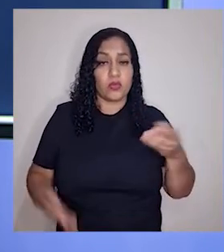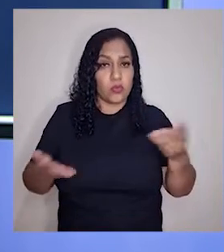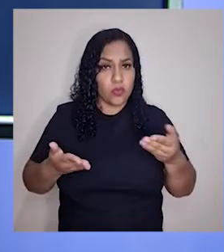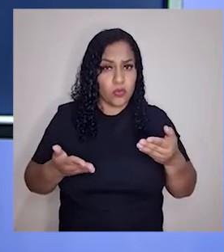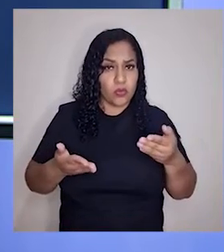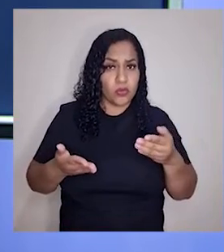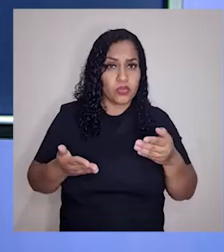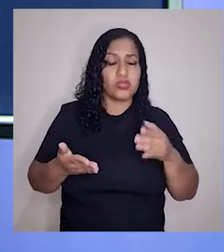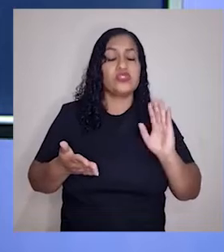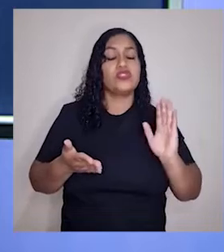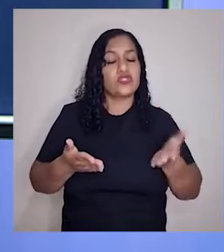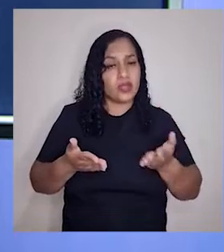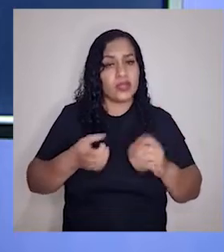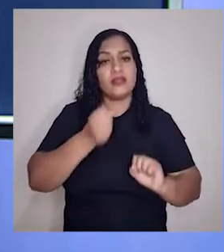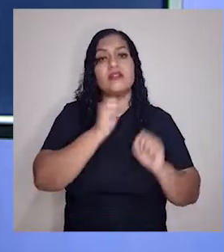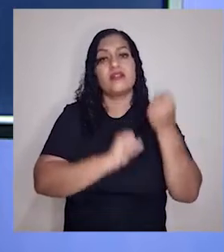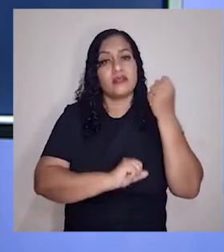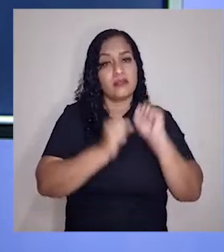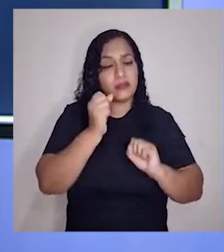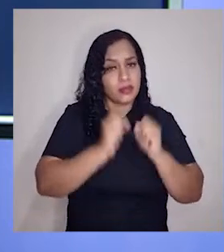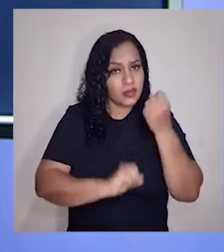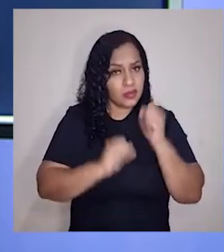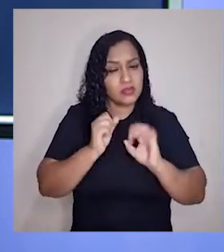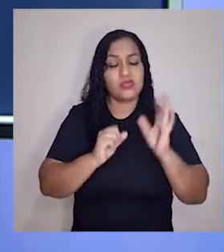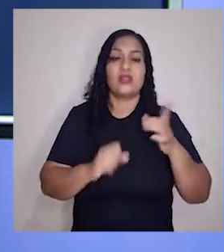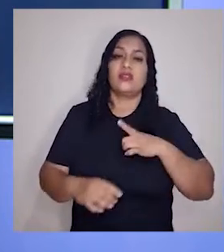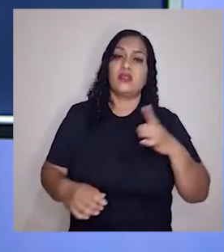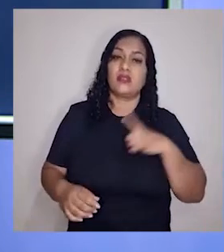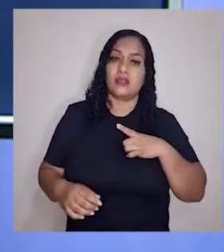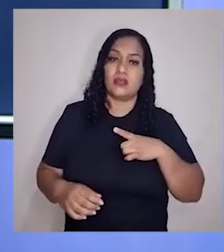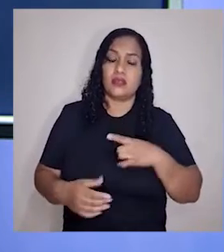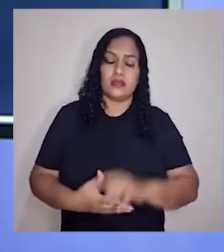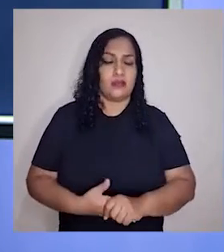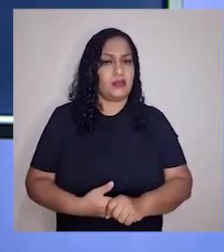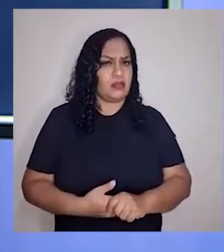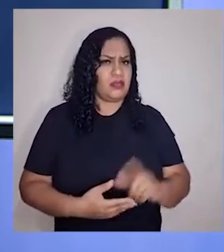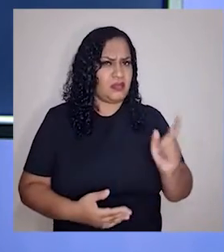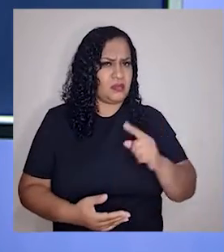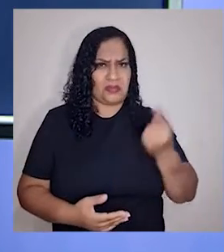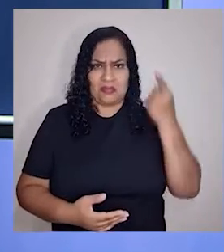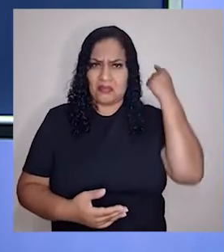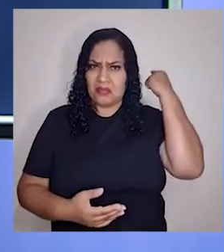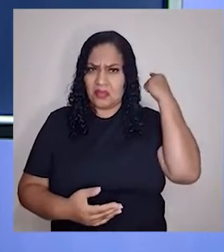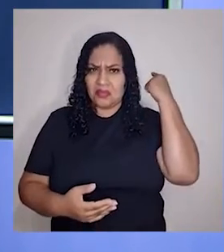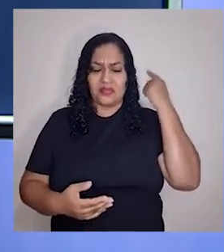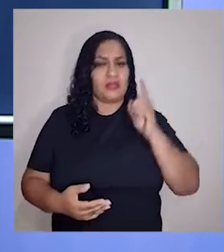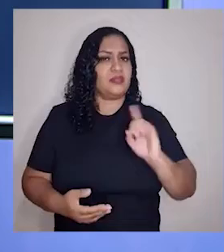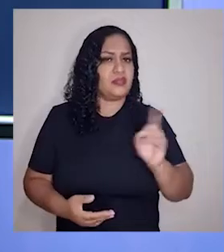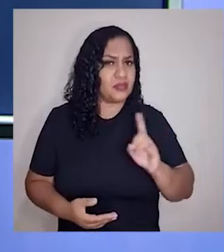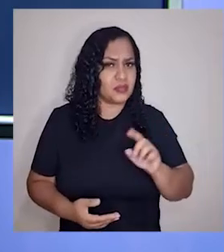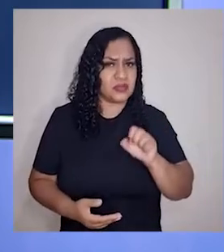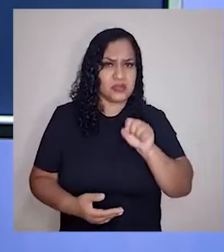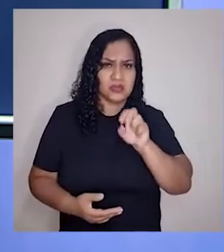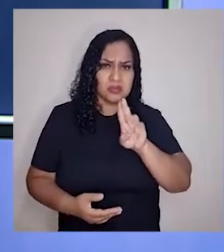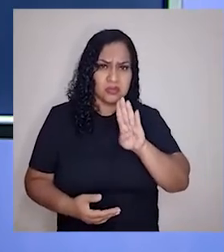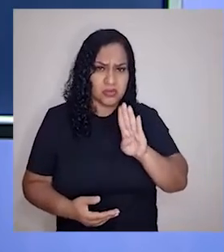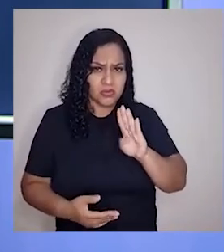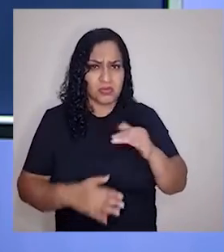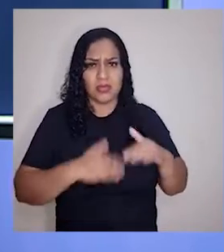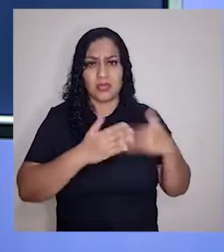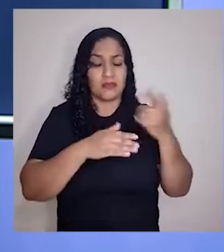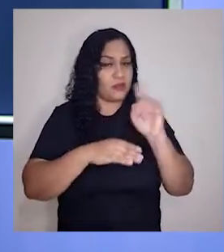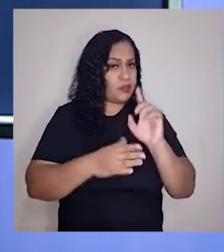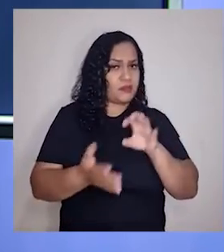industrialização. Nós estamos nos industrializando. Nós não somos mais, nem temos mais resquícios daquele passado de